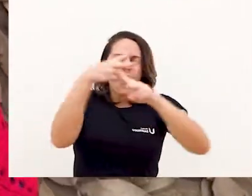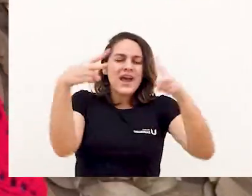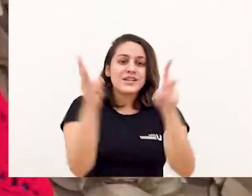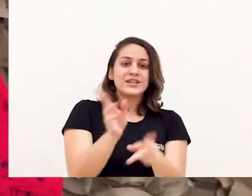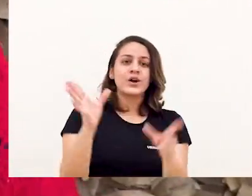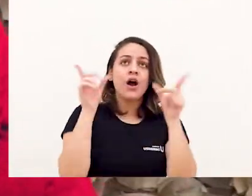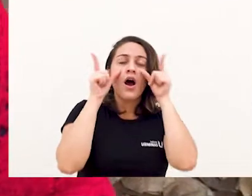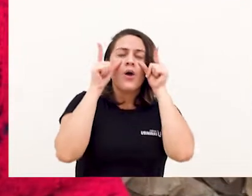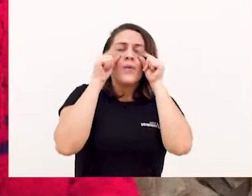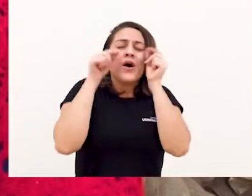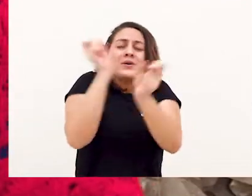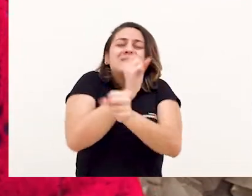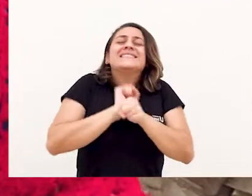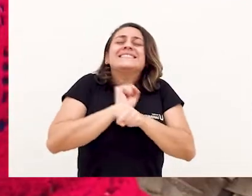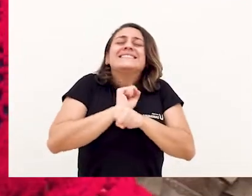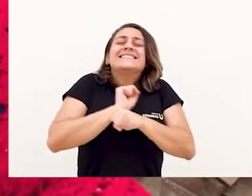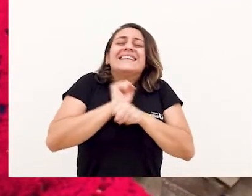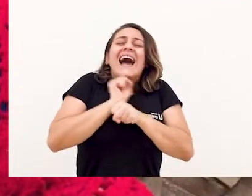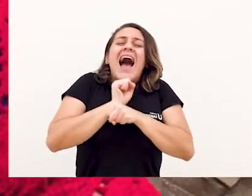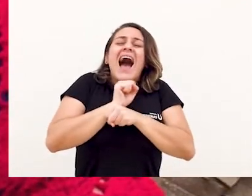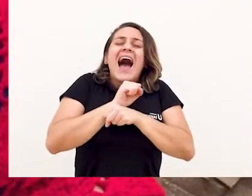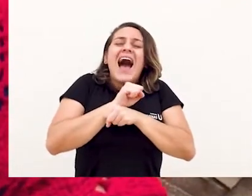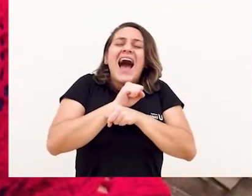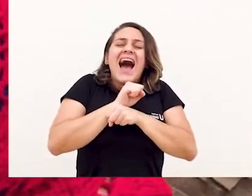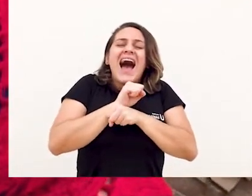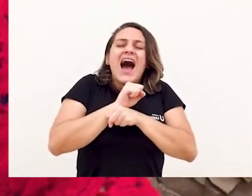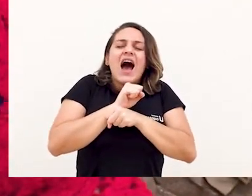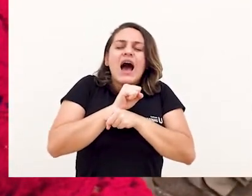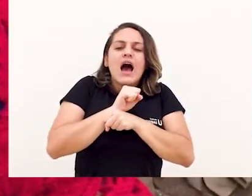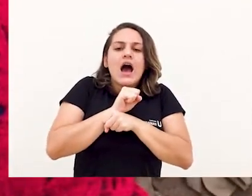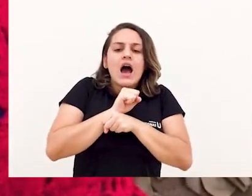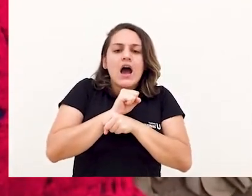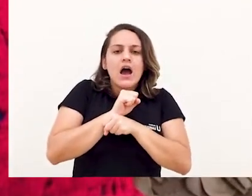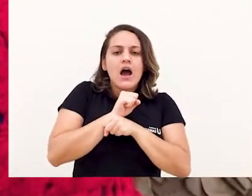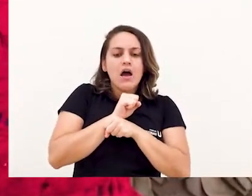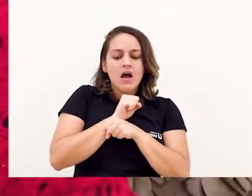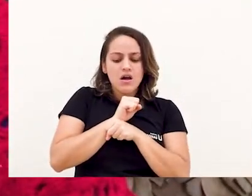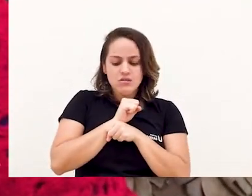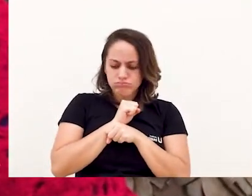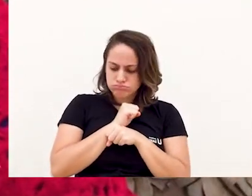ela fechava os olhos e...